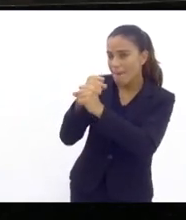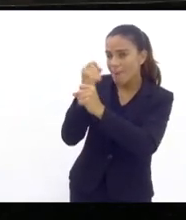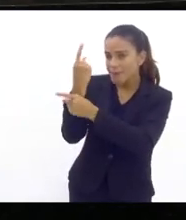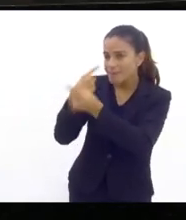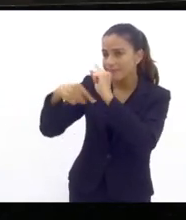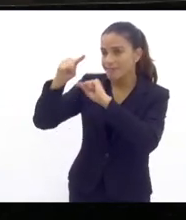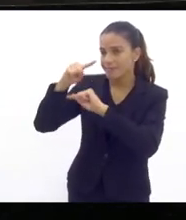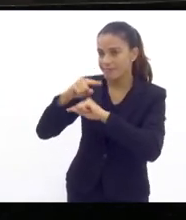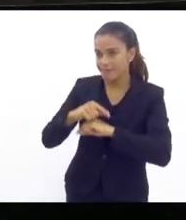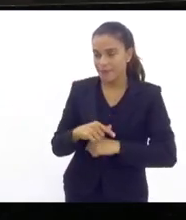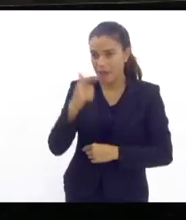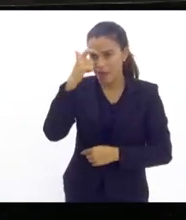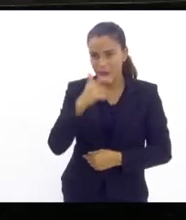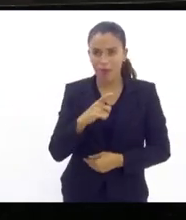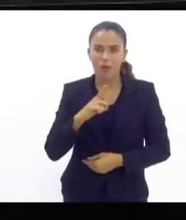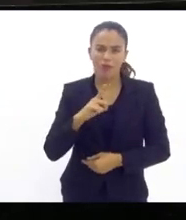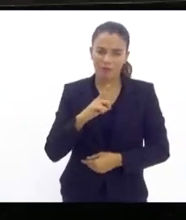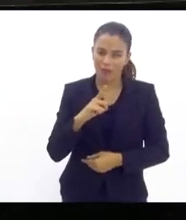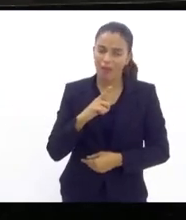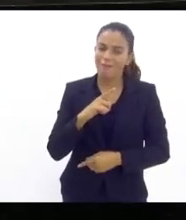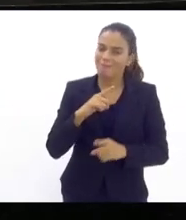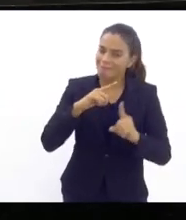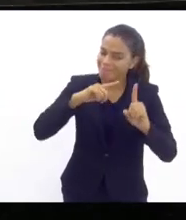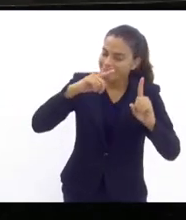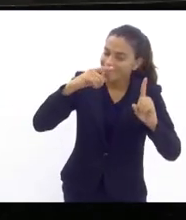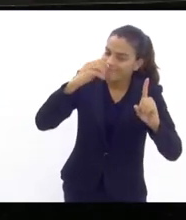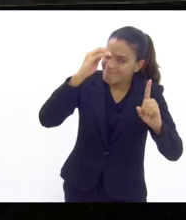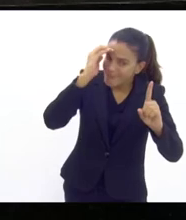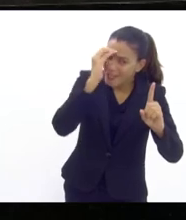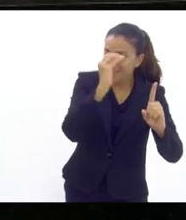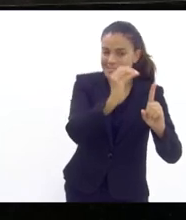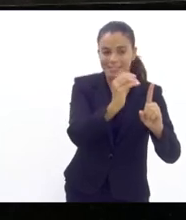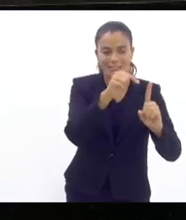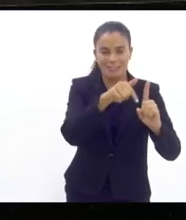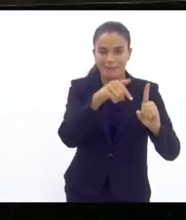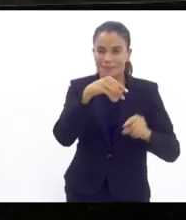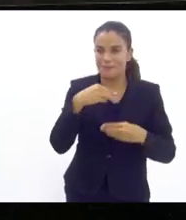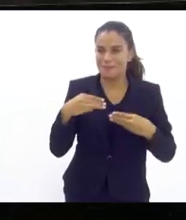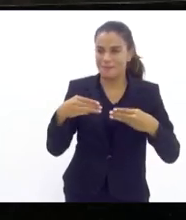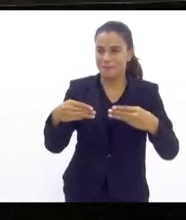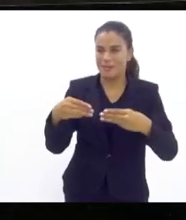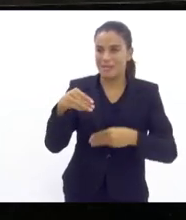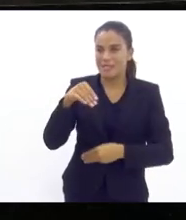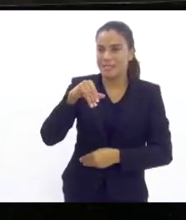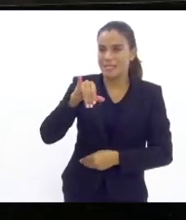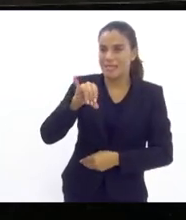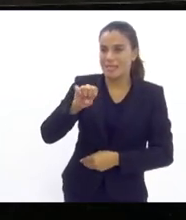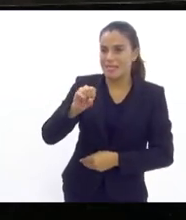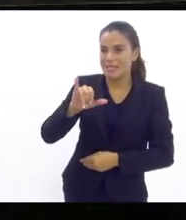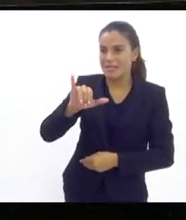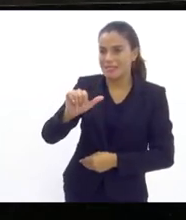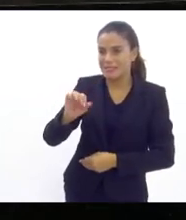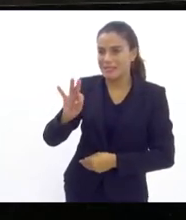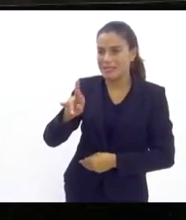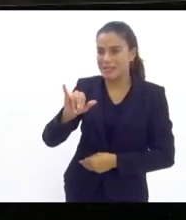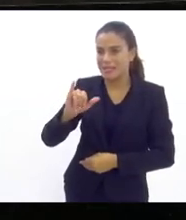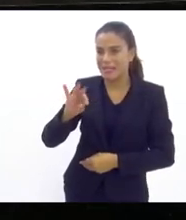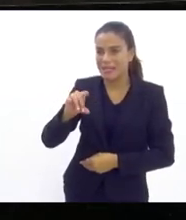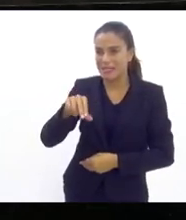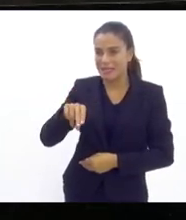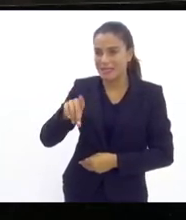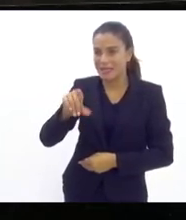eu tenho muito apreço pela ministra Anísia Trindade porque eu acho que ter sido